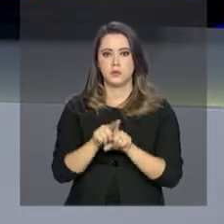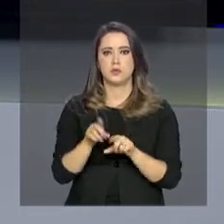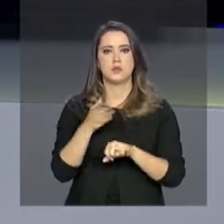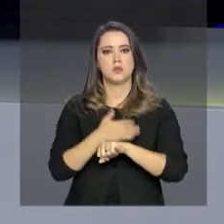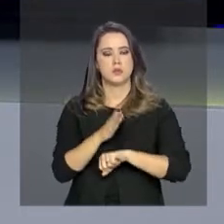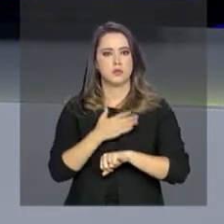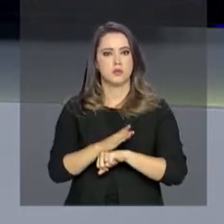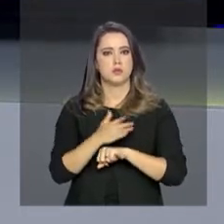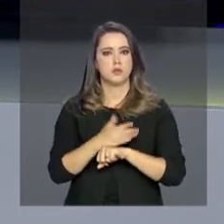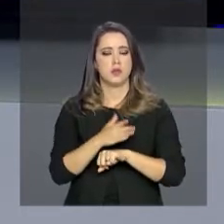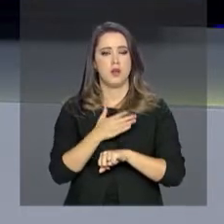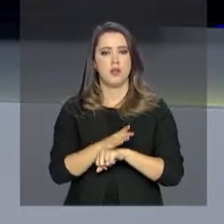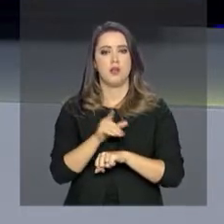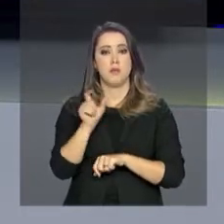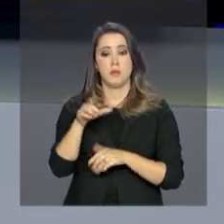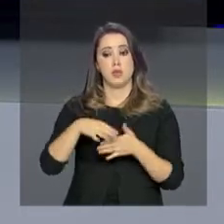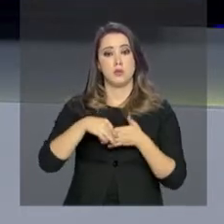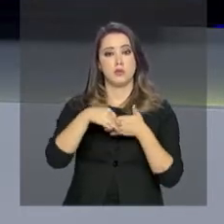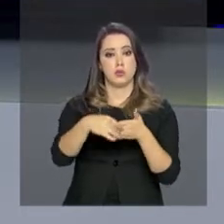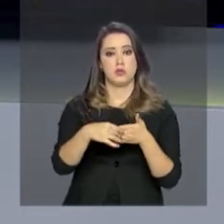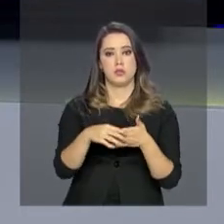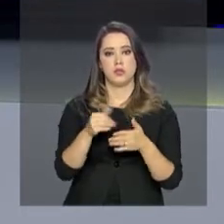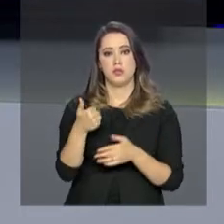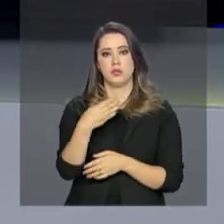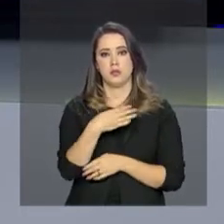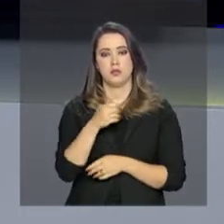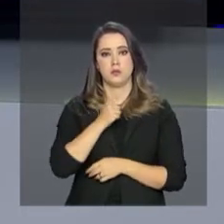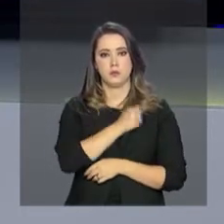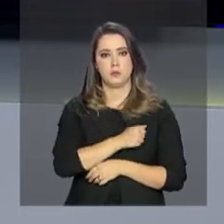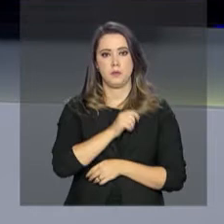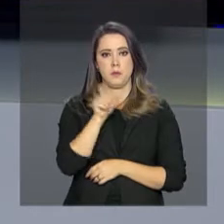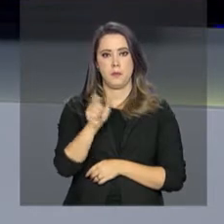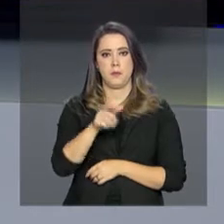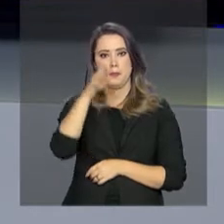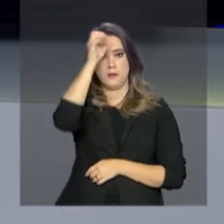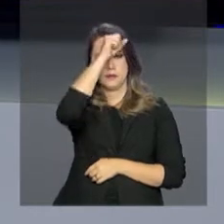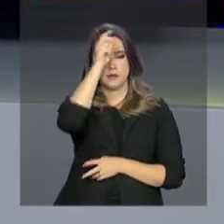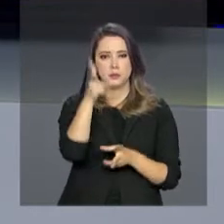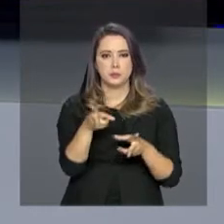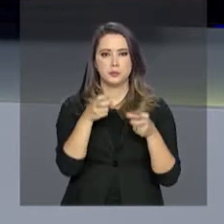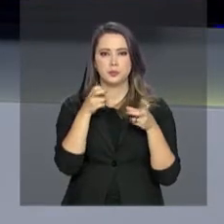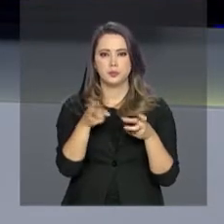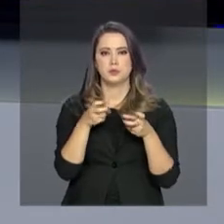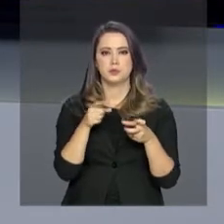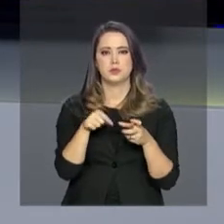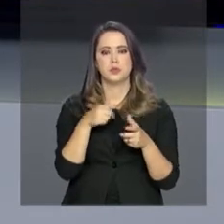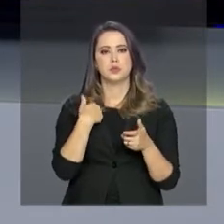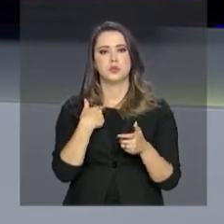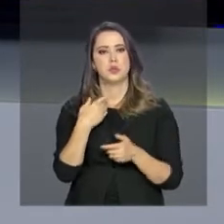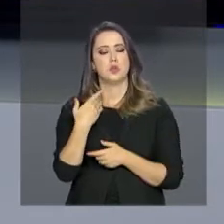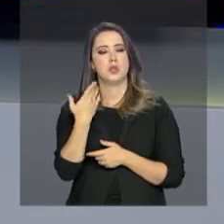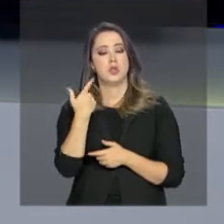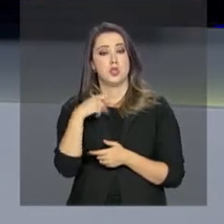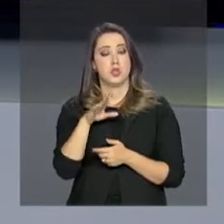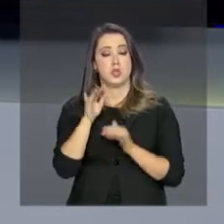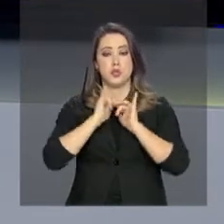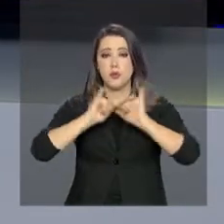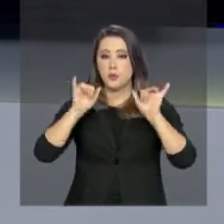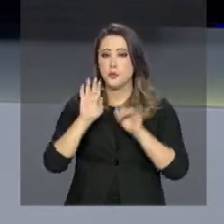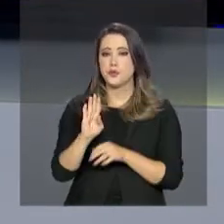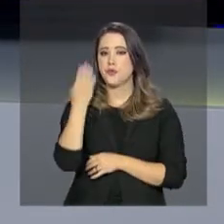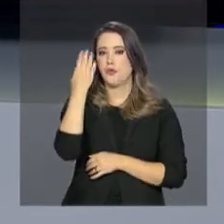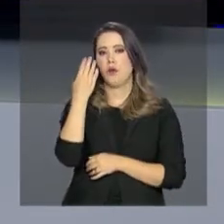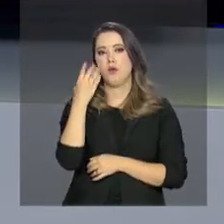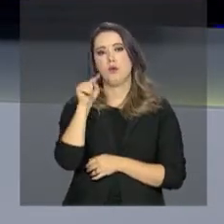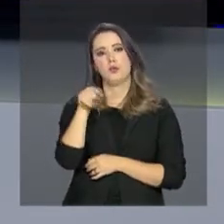Capacitação de Tutores. As aulas começam em 14 de agosto. O aluno vai aprender a identificar as características de propaganda enganosa e